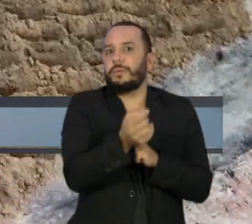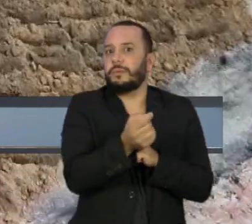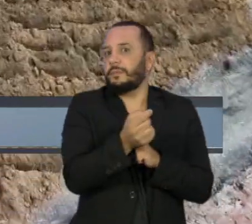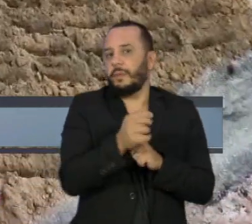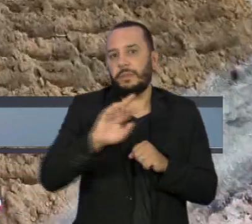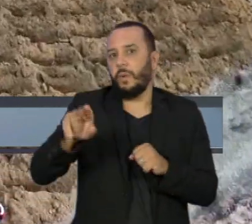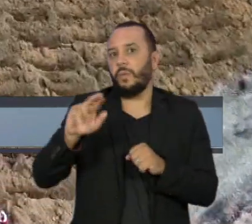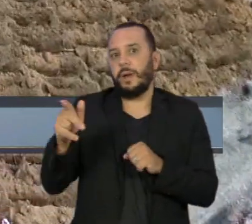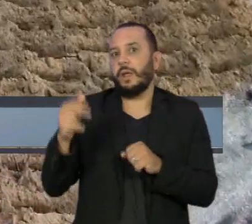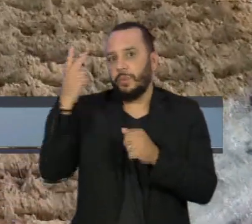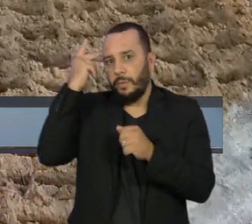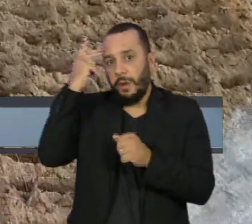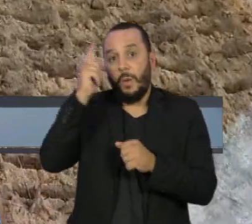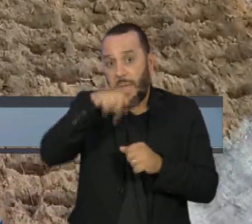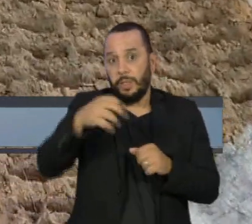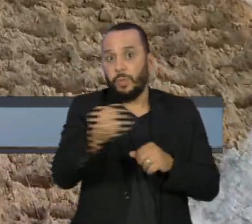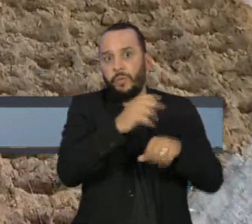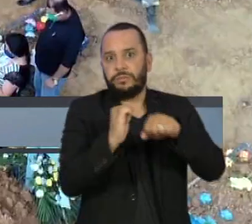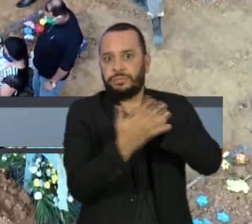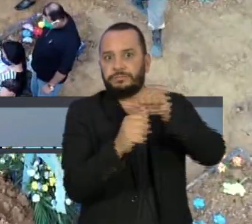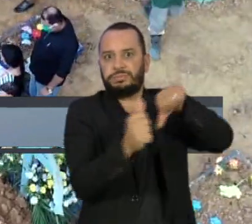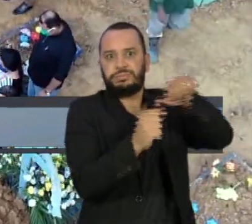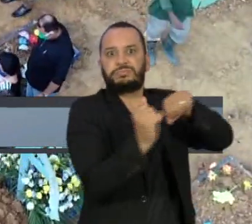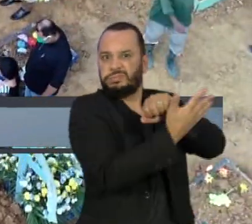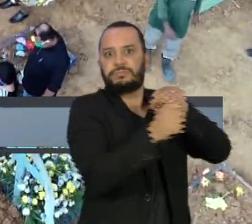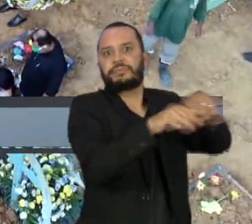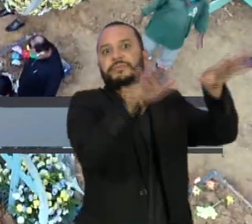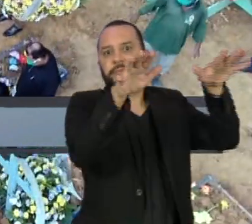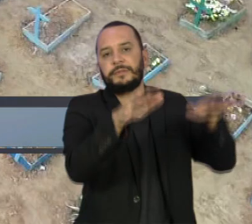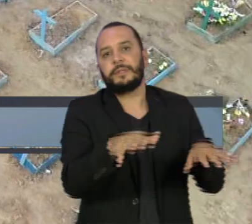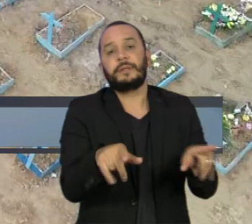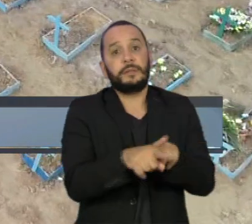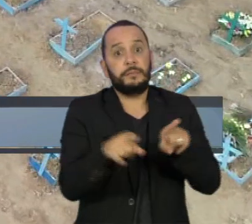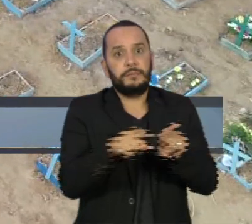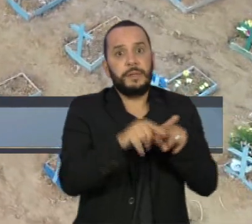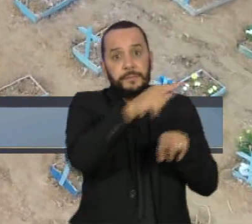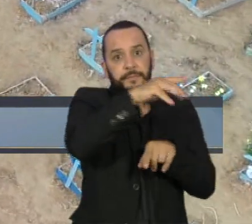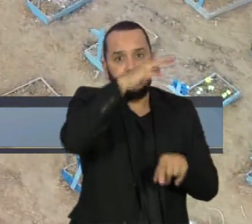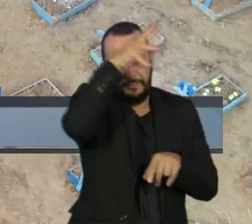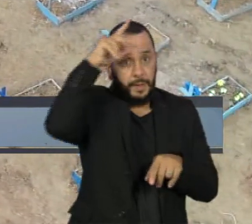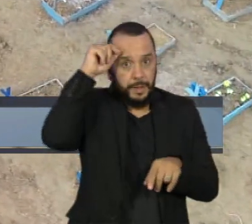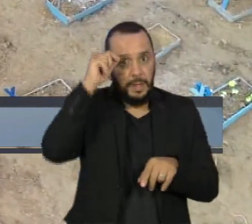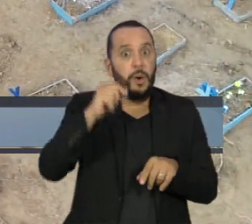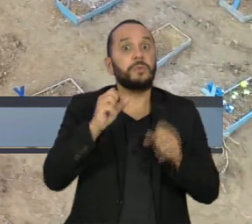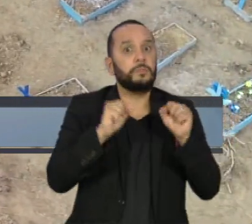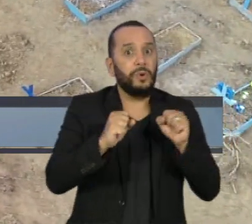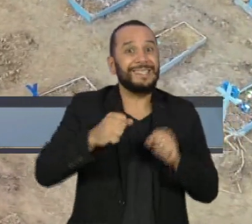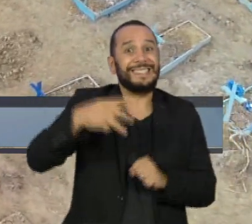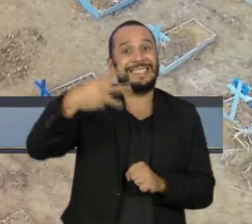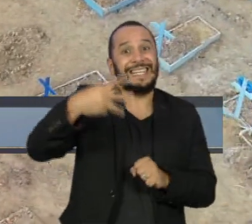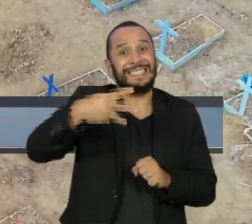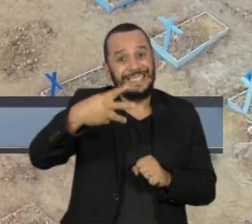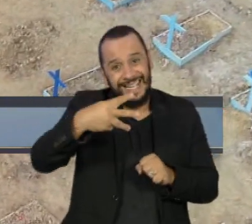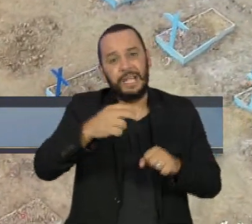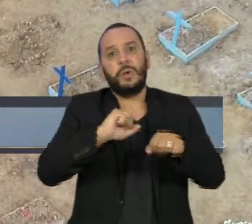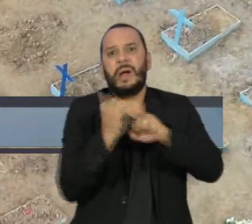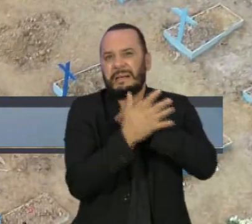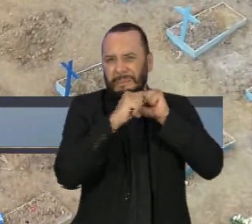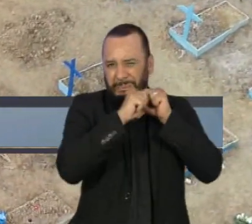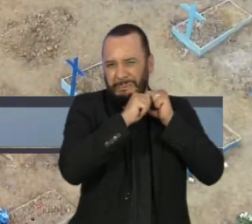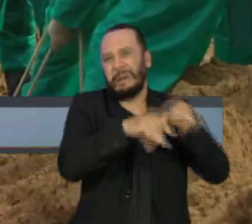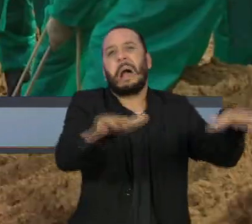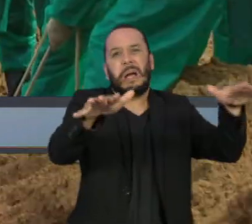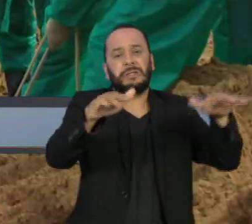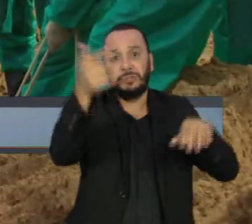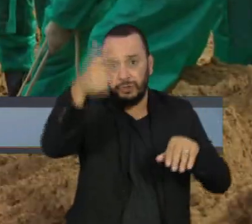Ainda segundo os pesquisadores, Manaus está prestes a enfrentar uma terceira onda da doença que pode ser